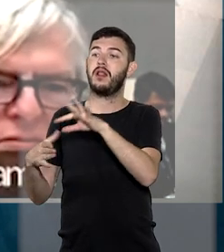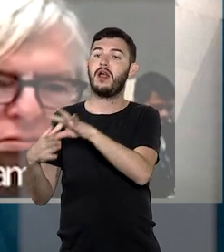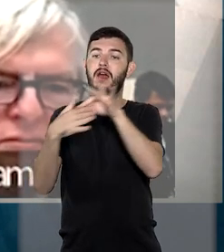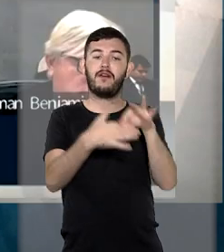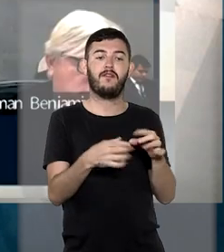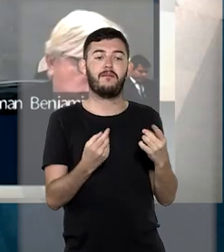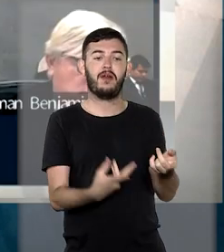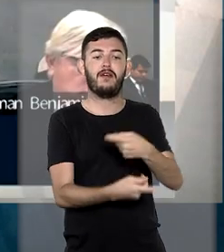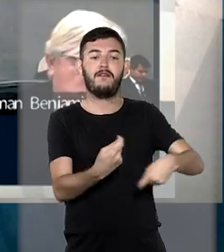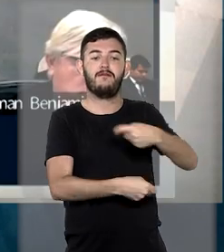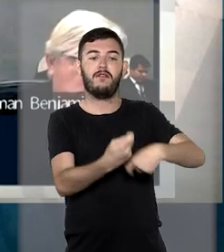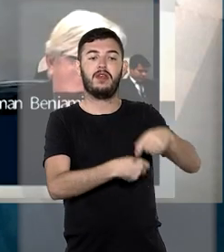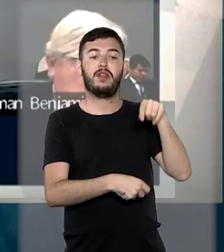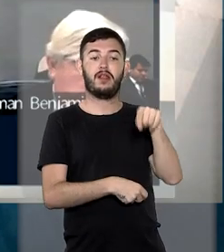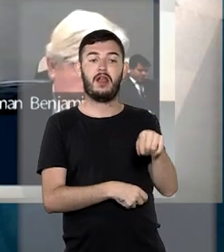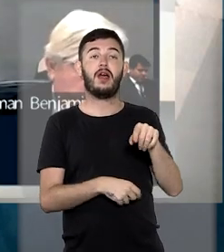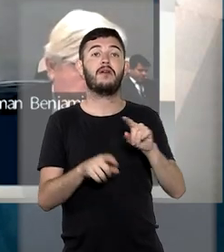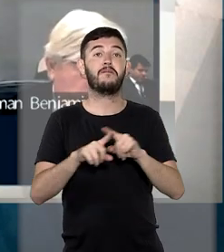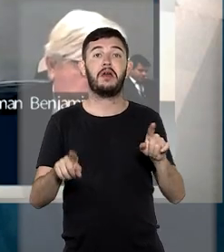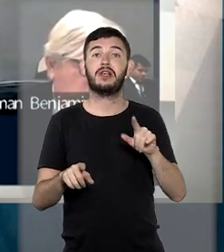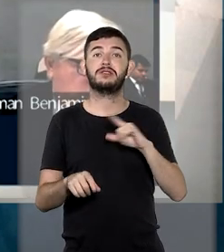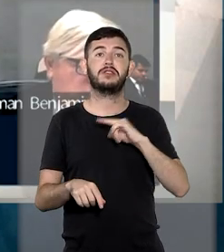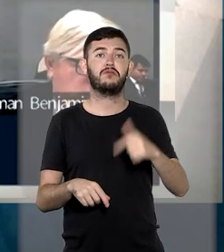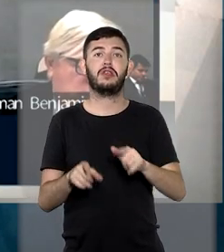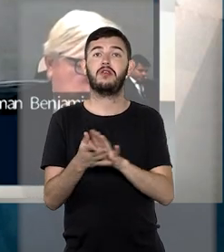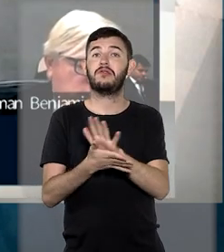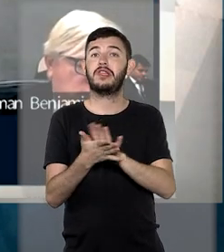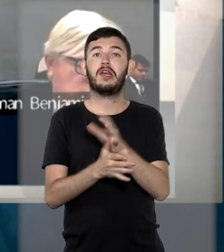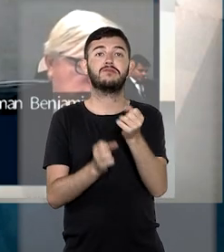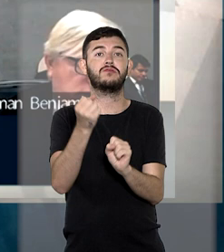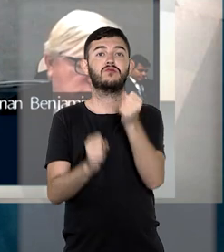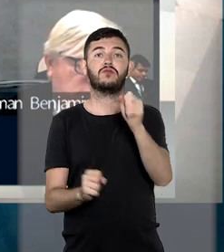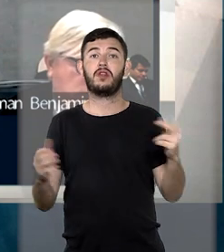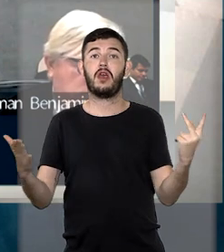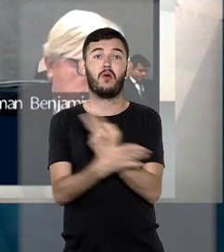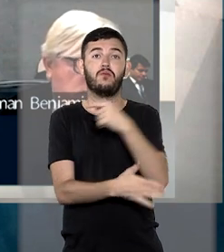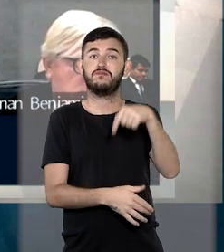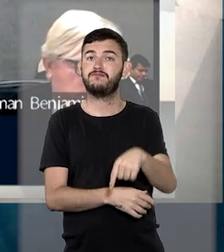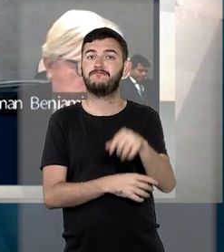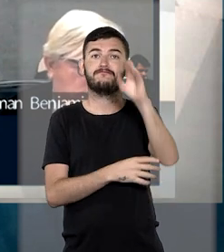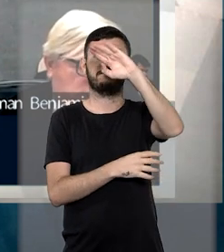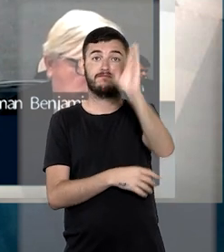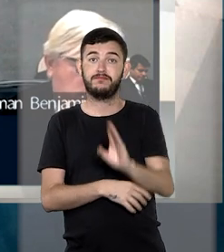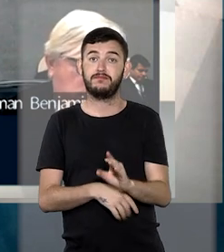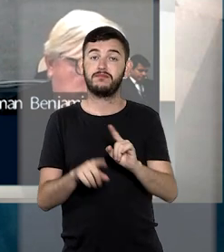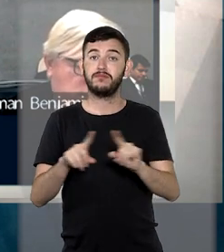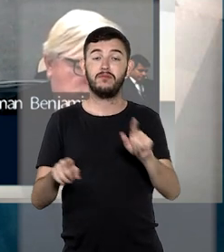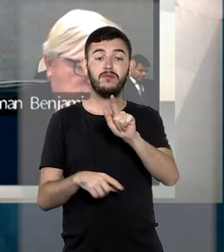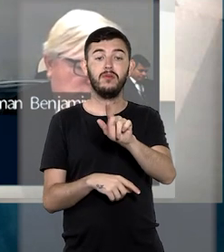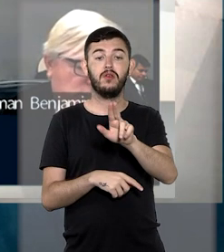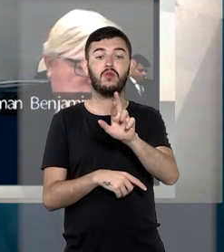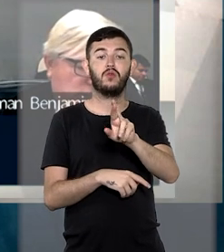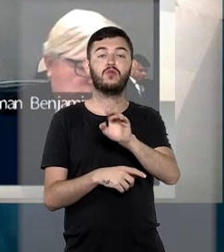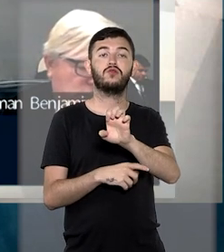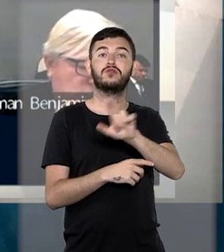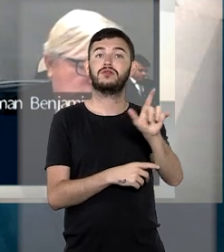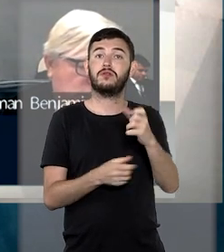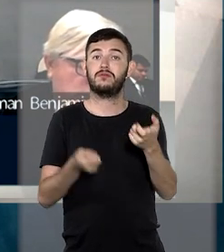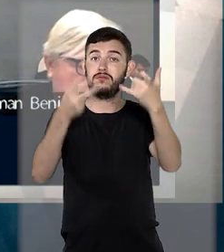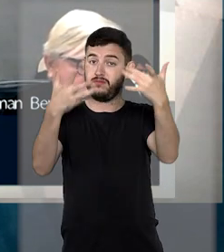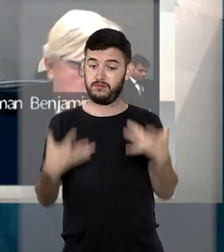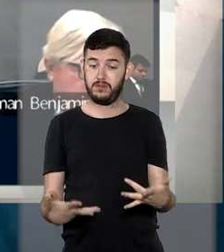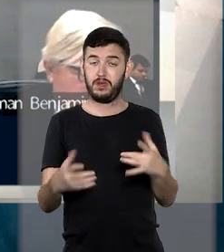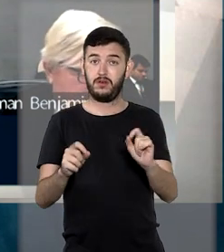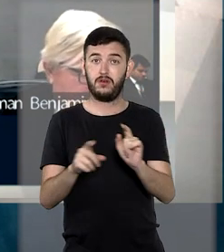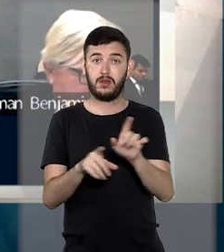importador na operação de revenda, mesmo que não tenham sofrido industrialização no Brasil. Segundo Gurgel de Faria, o